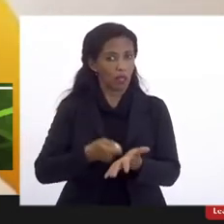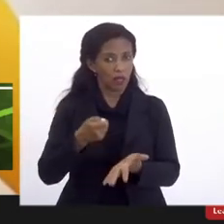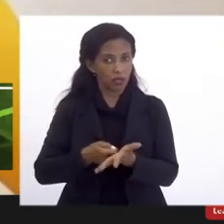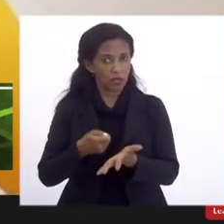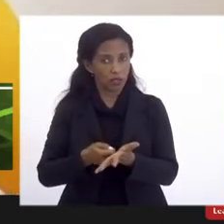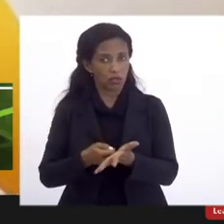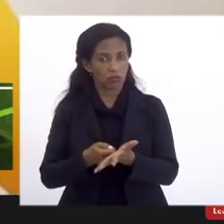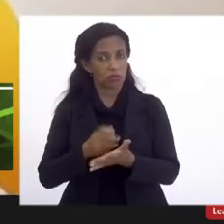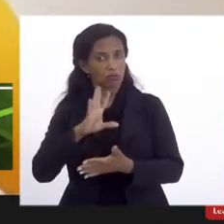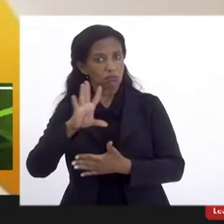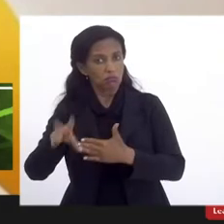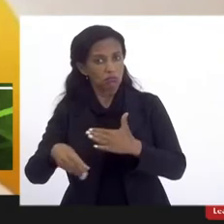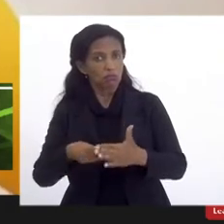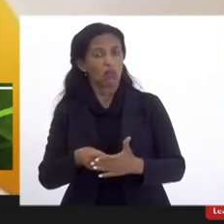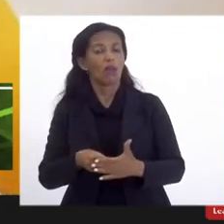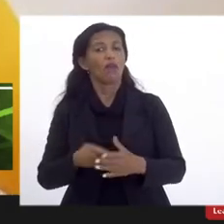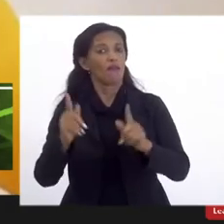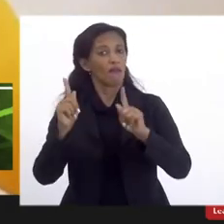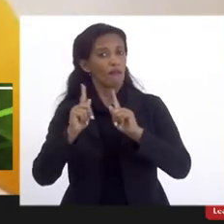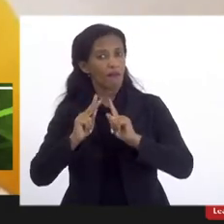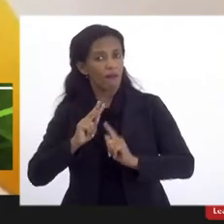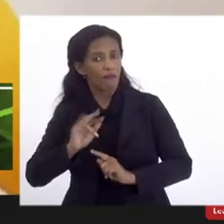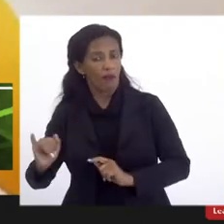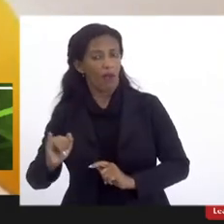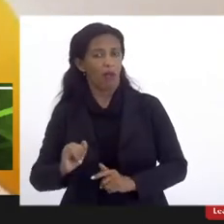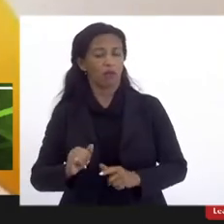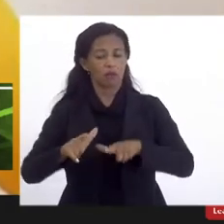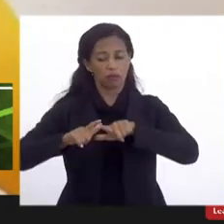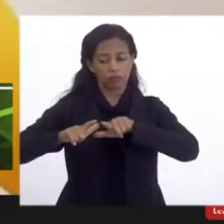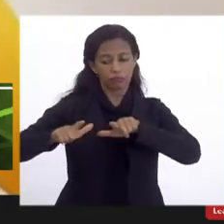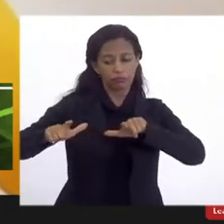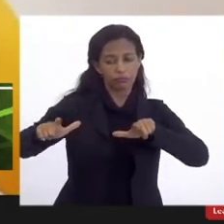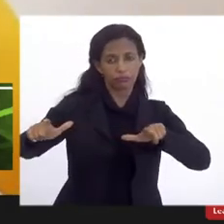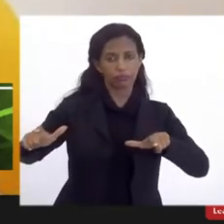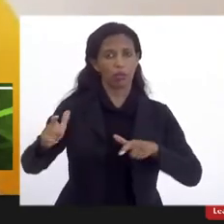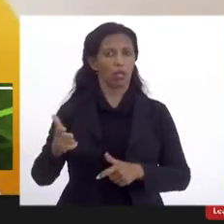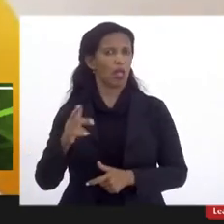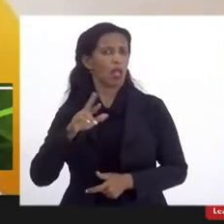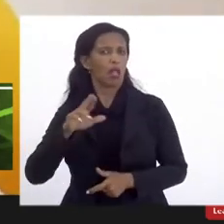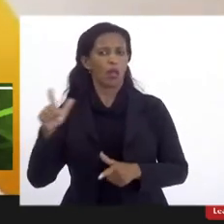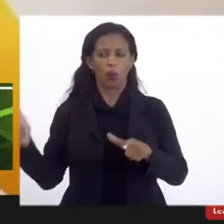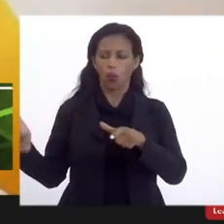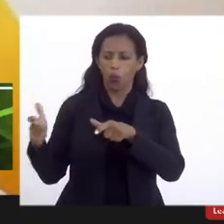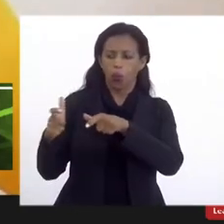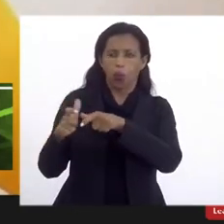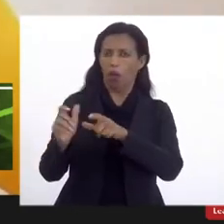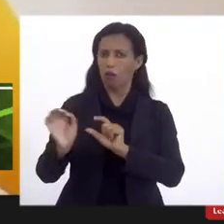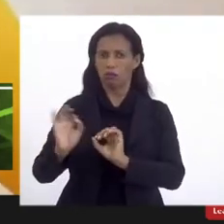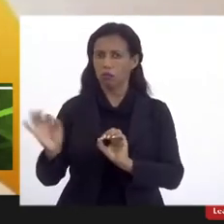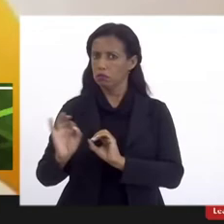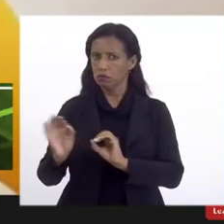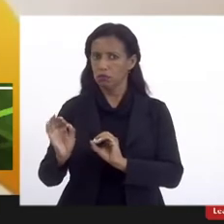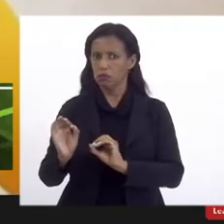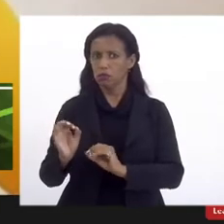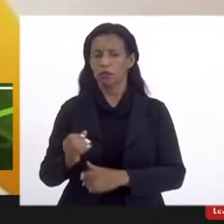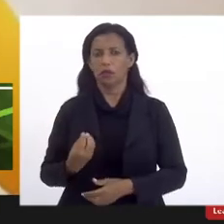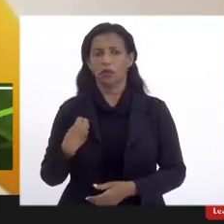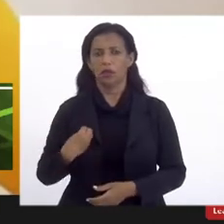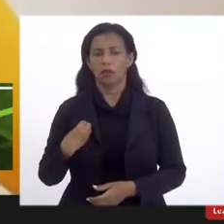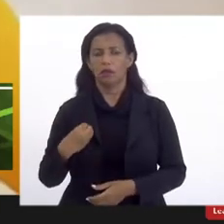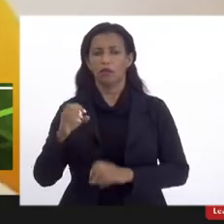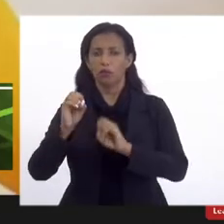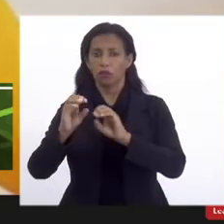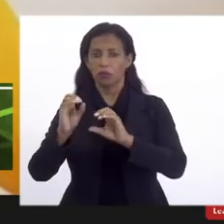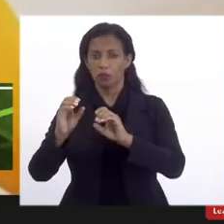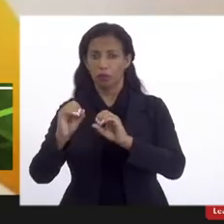incorporação vai significar uma ampliação e não vai significar nenhum tipo de redução da presença do ensino superior